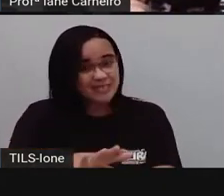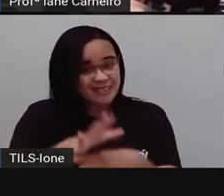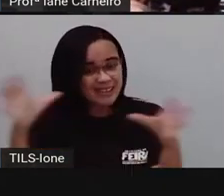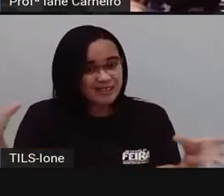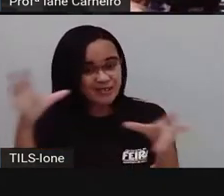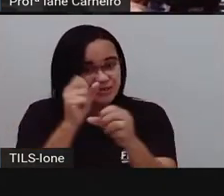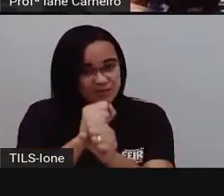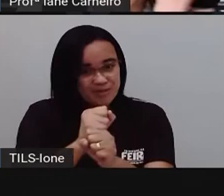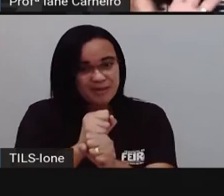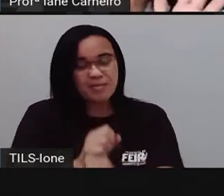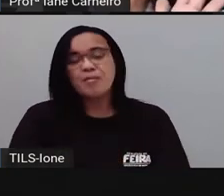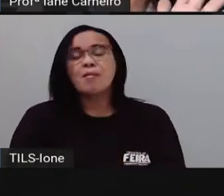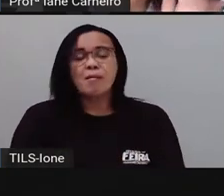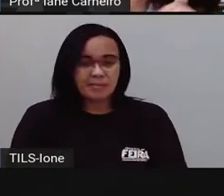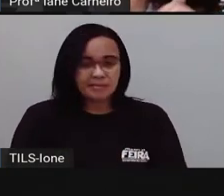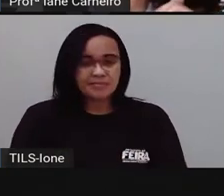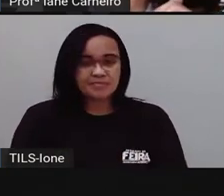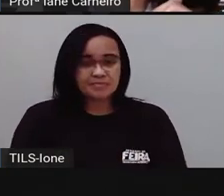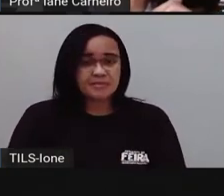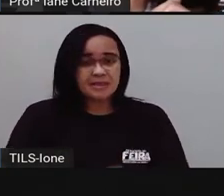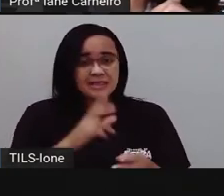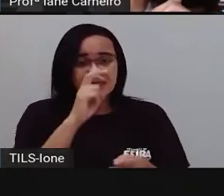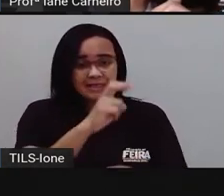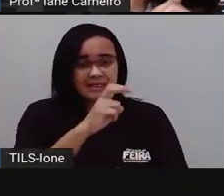somar os dois iguais aqui, que são cinco, ó.